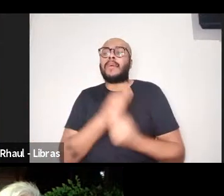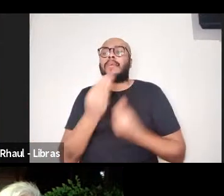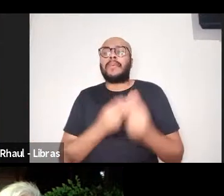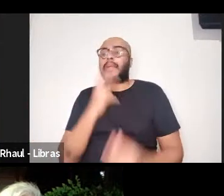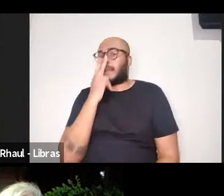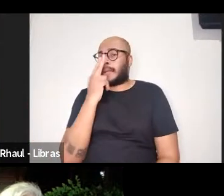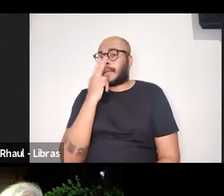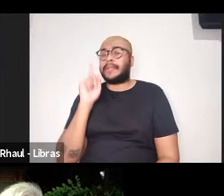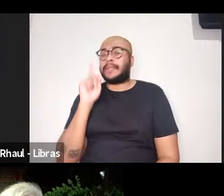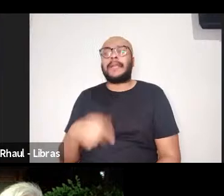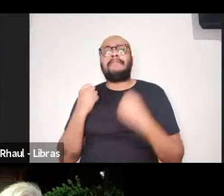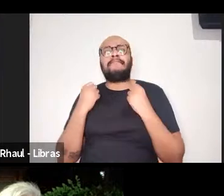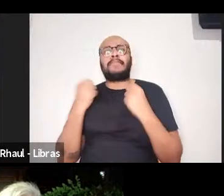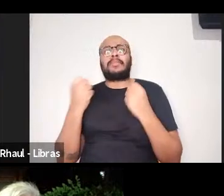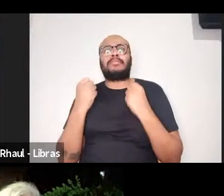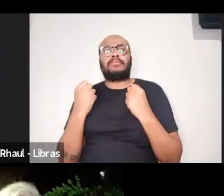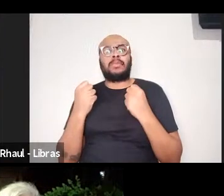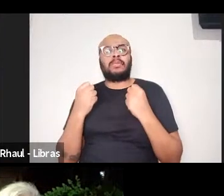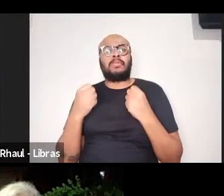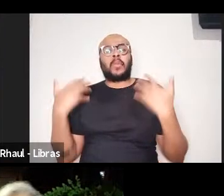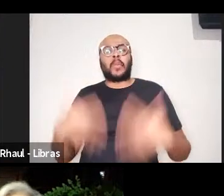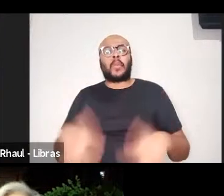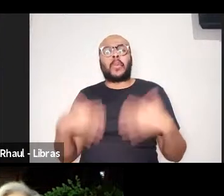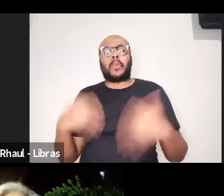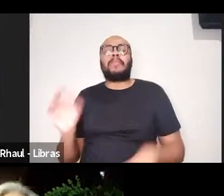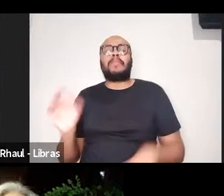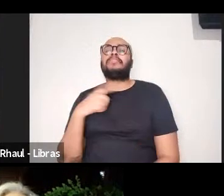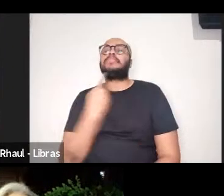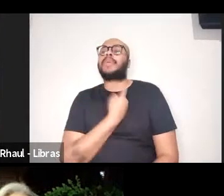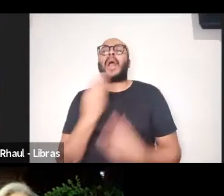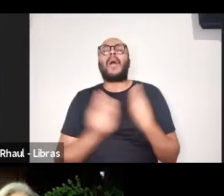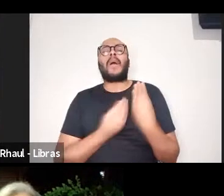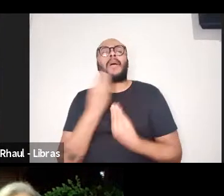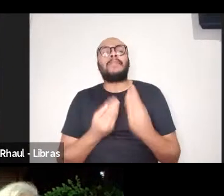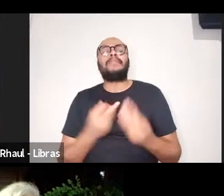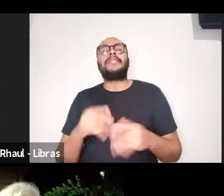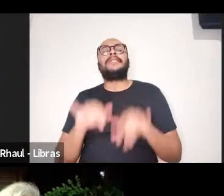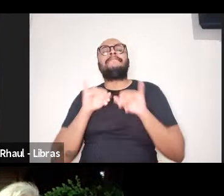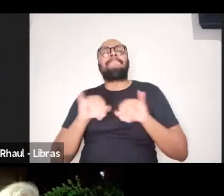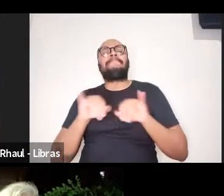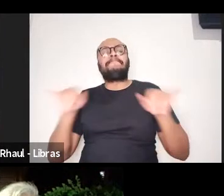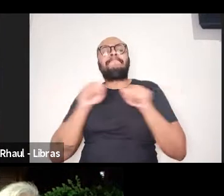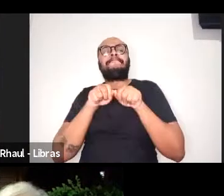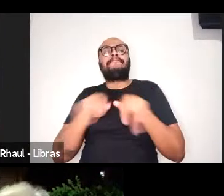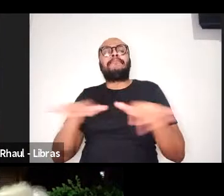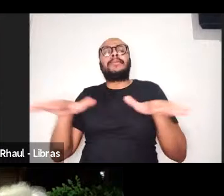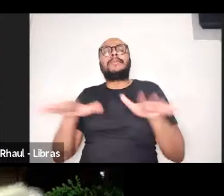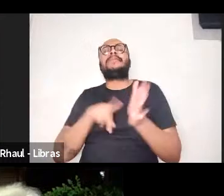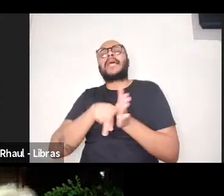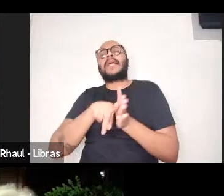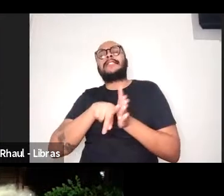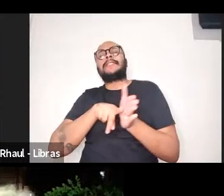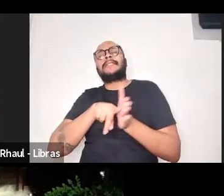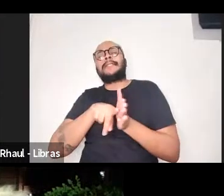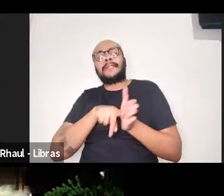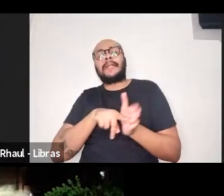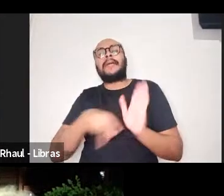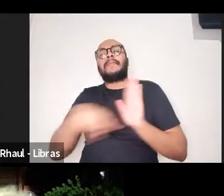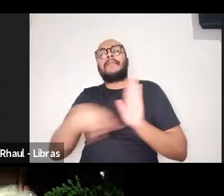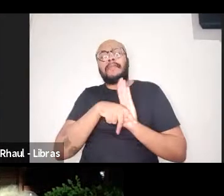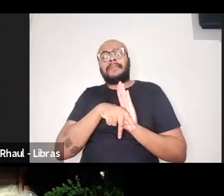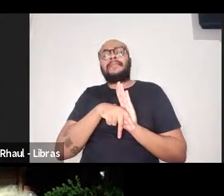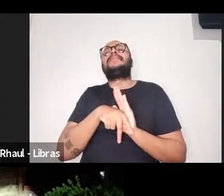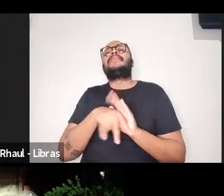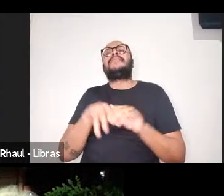potente para nós, no sentido da divulgação de pesquisas, tanto na